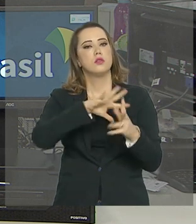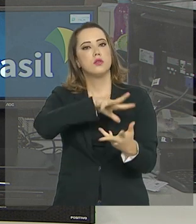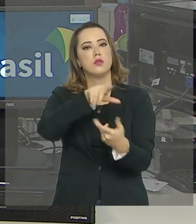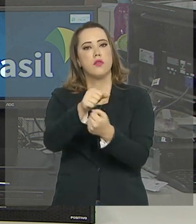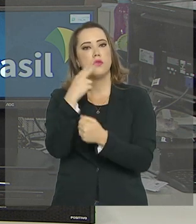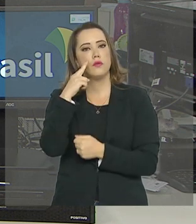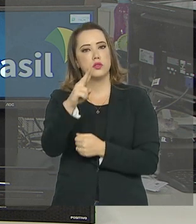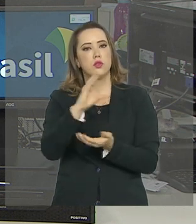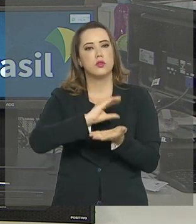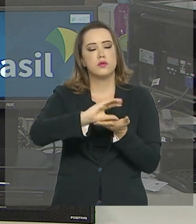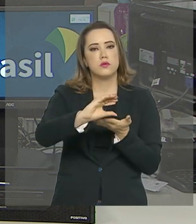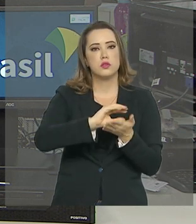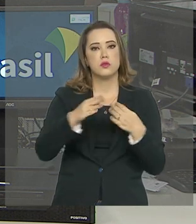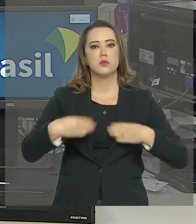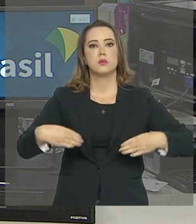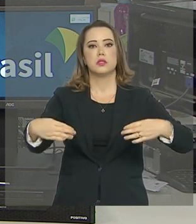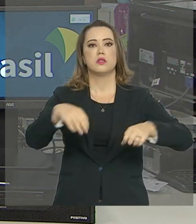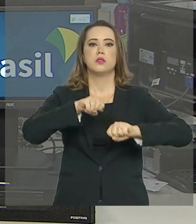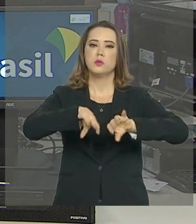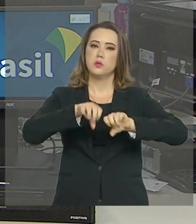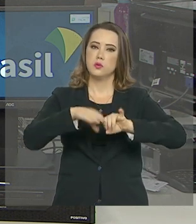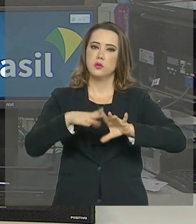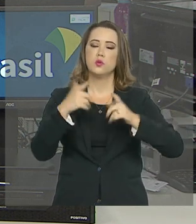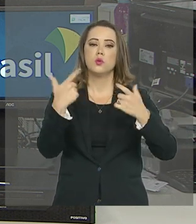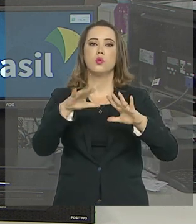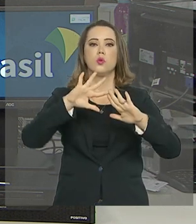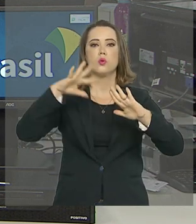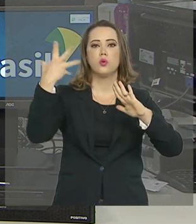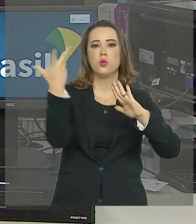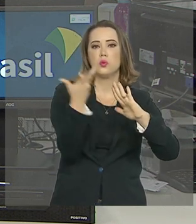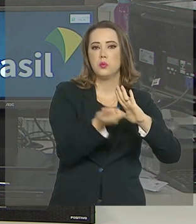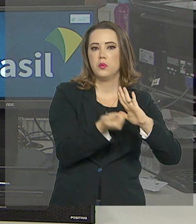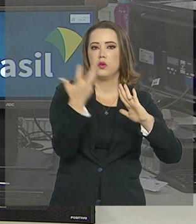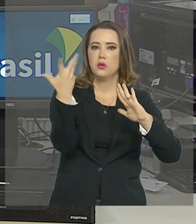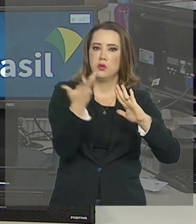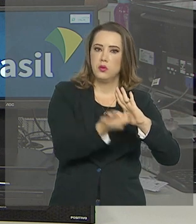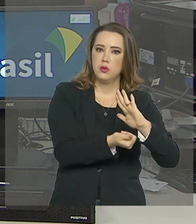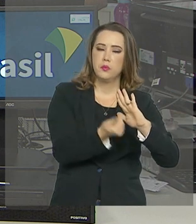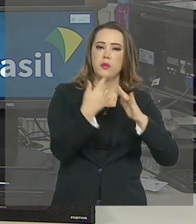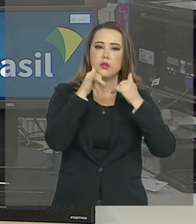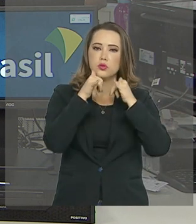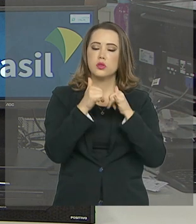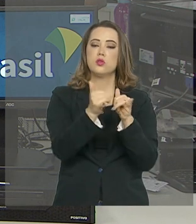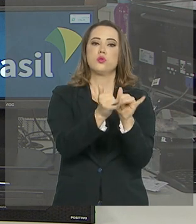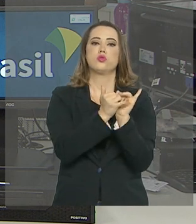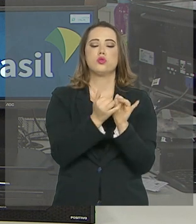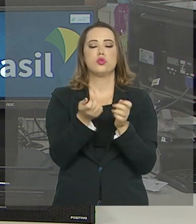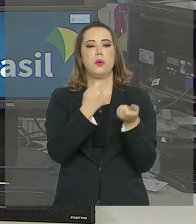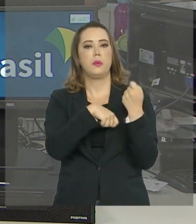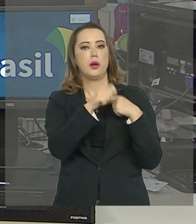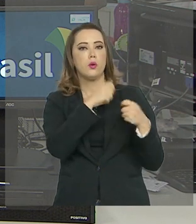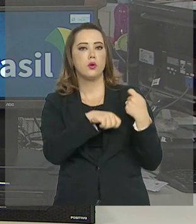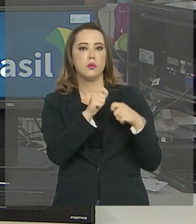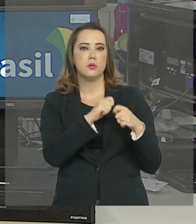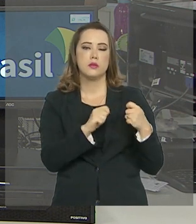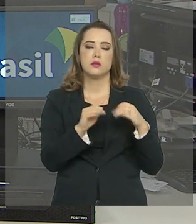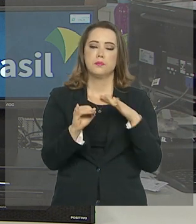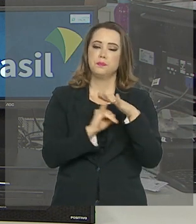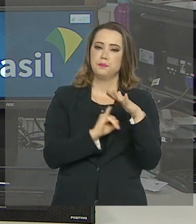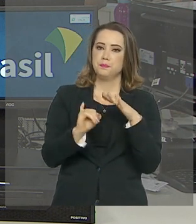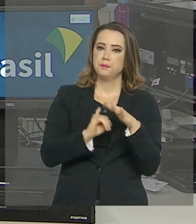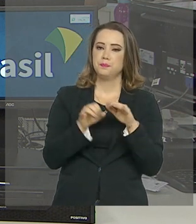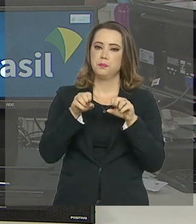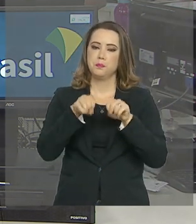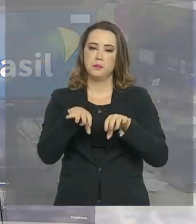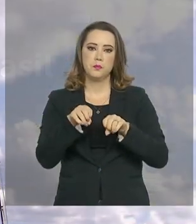Confira agora os investimentos do Ministério da Educação na instalação de painéis solares para poupar gastos nas instituições de ensino.